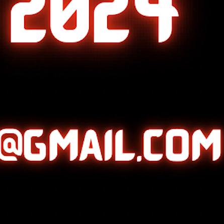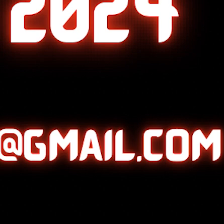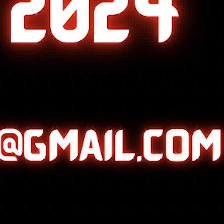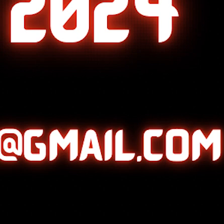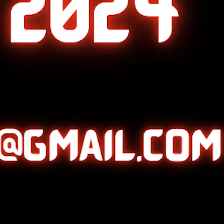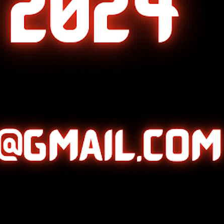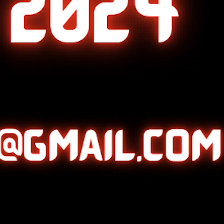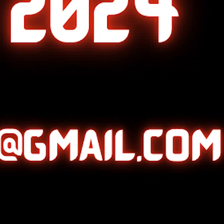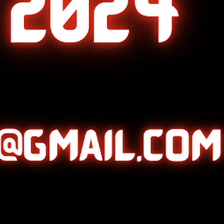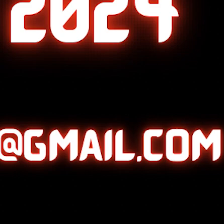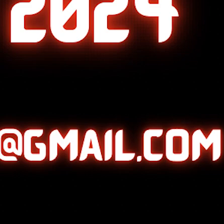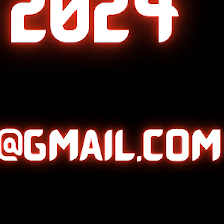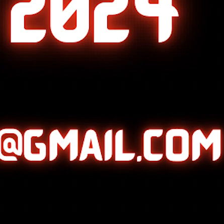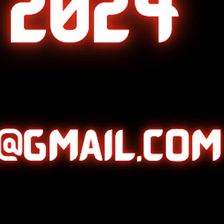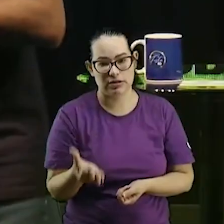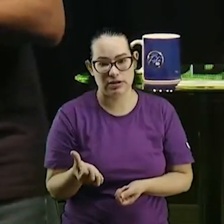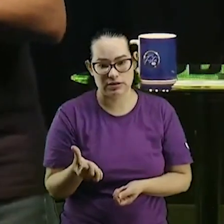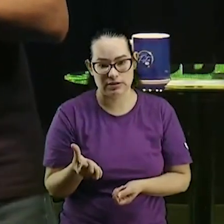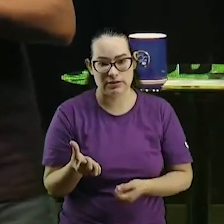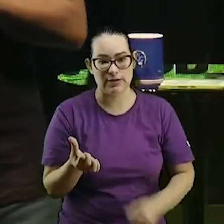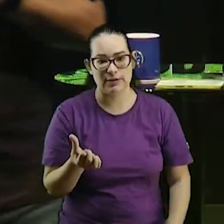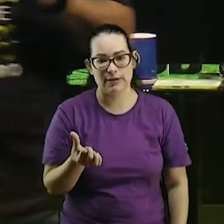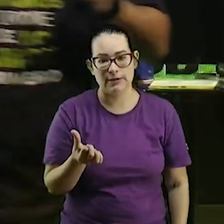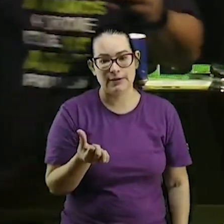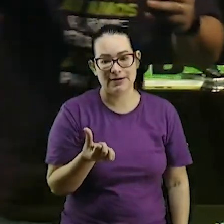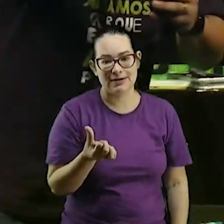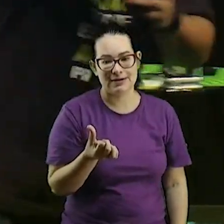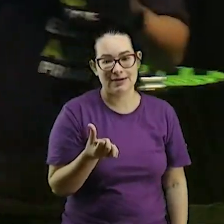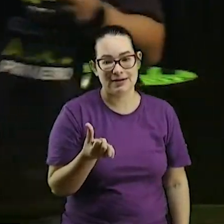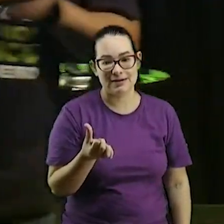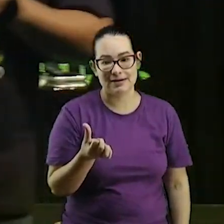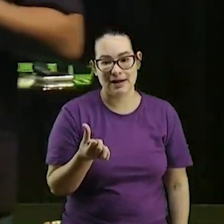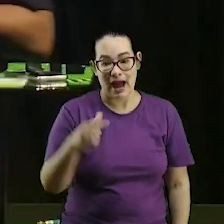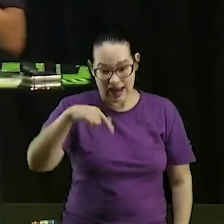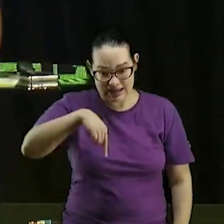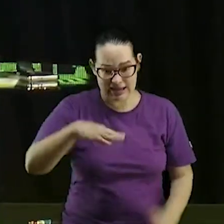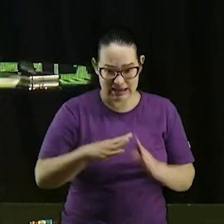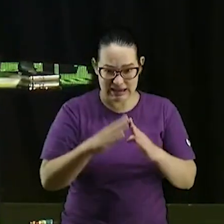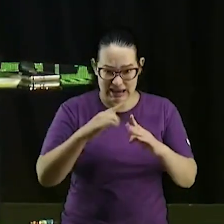,15,16 numa igreja desse tamanho